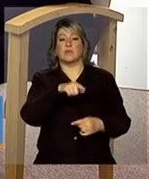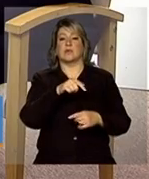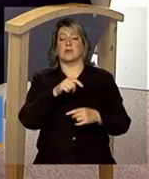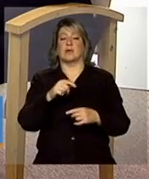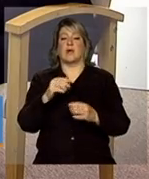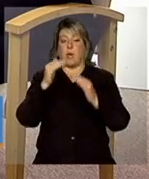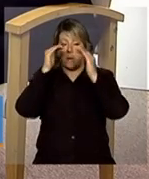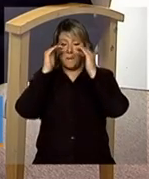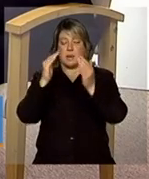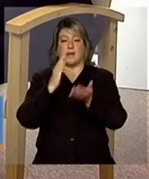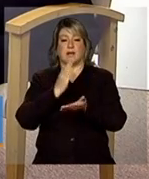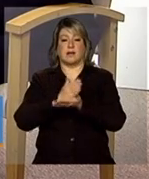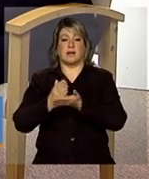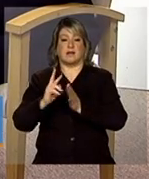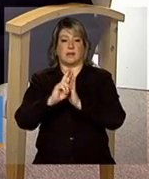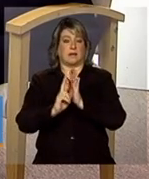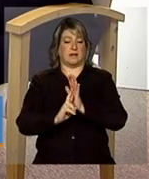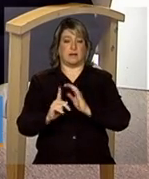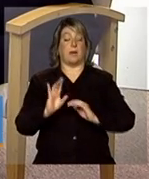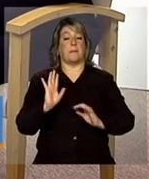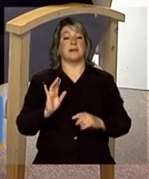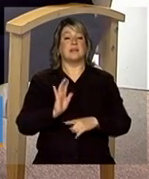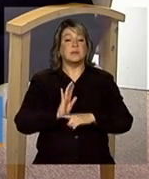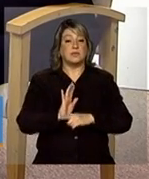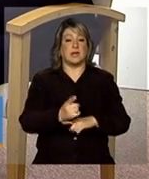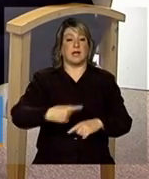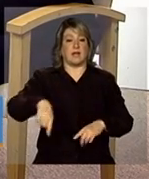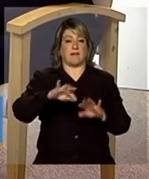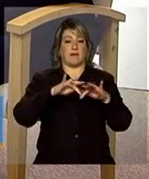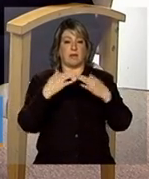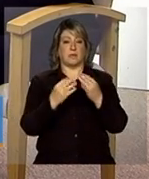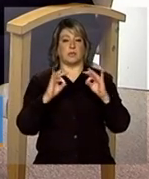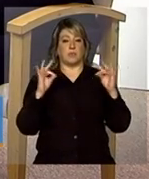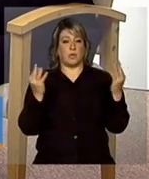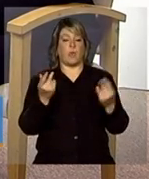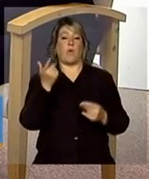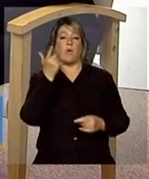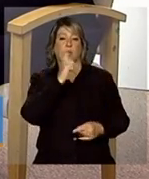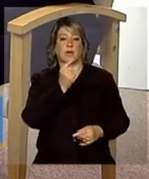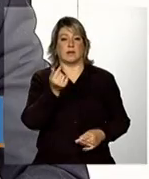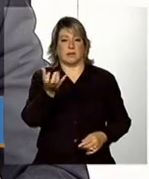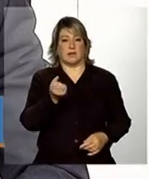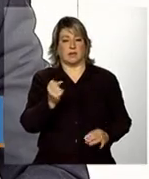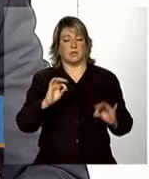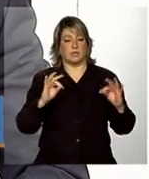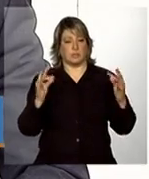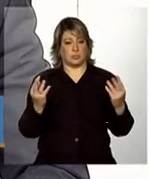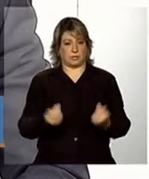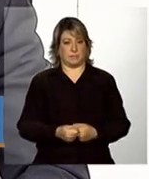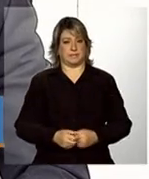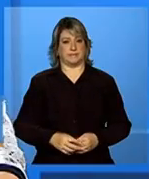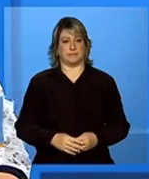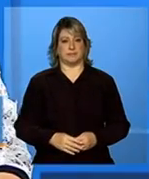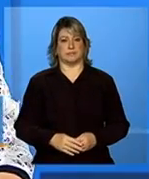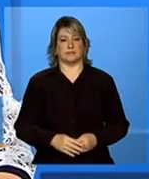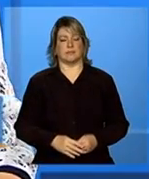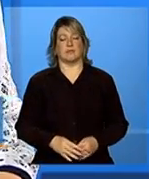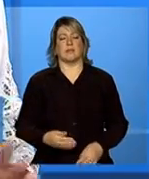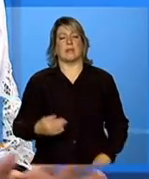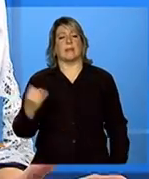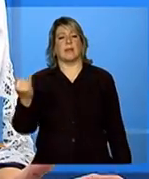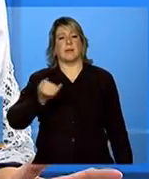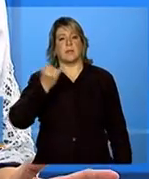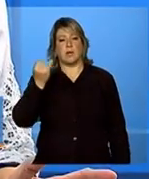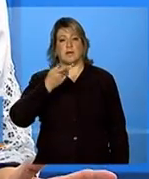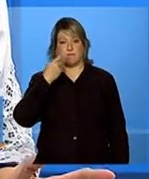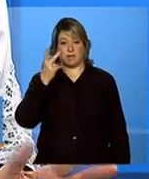acesso a esses direitos sociais, que são os serviços de educação, saúde e assistência social. É importante a gente falar sobre isso, porque quando